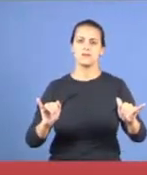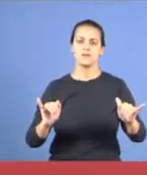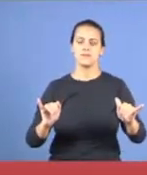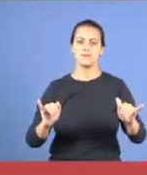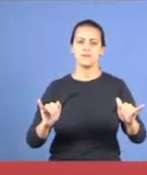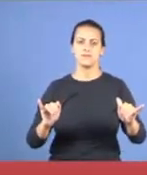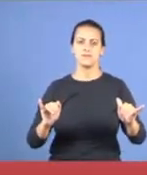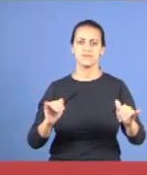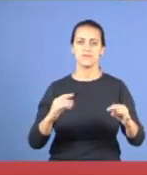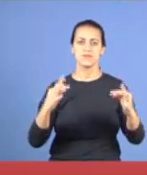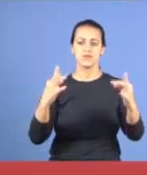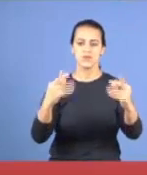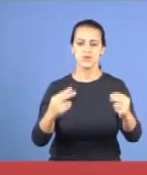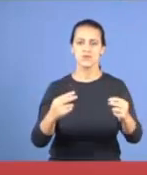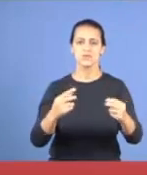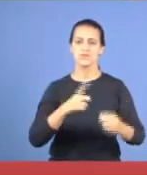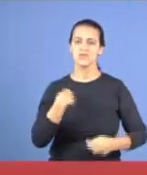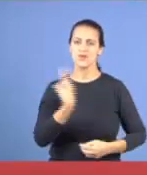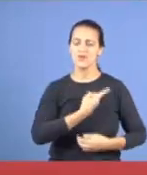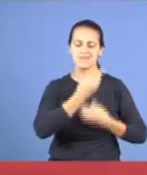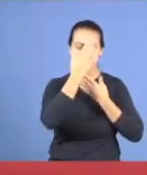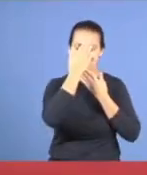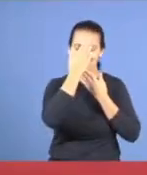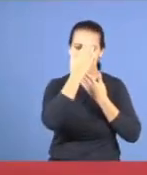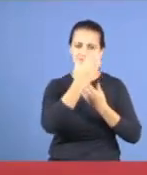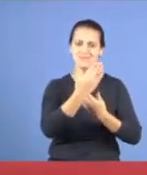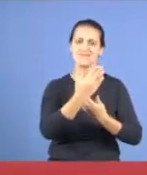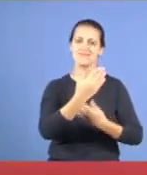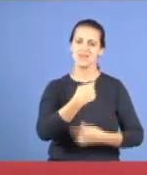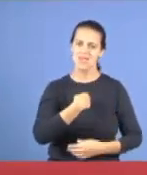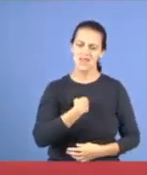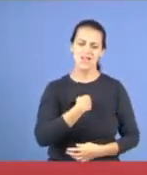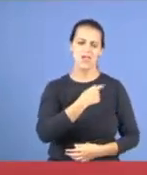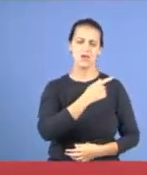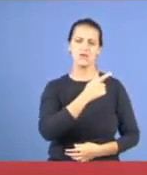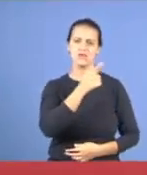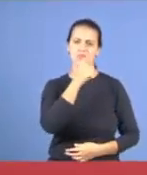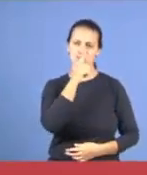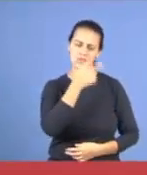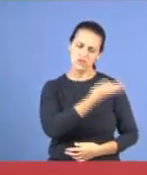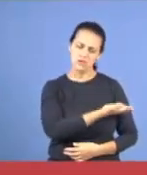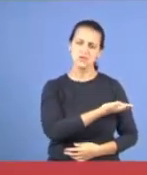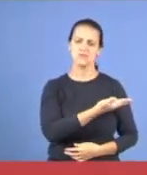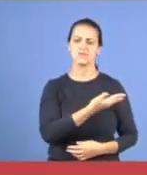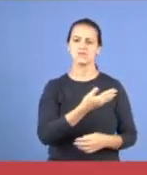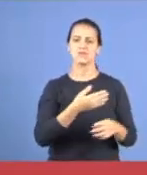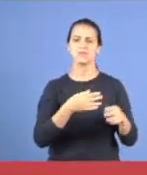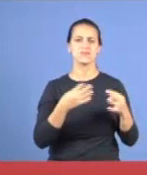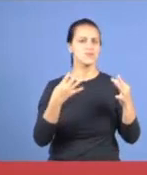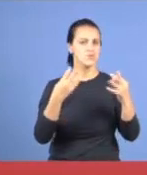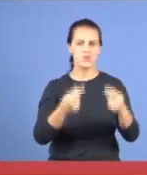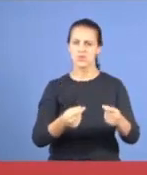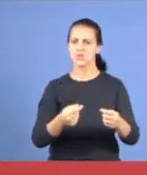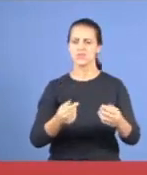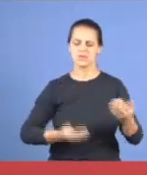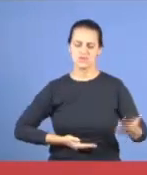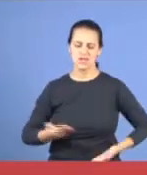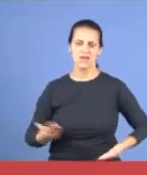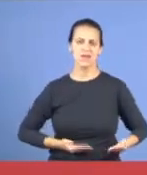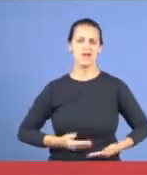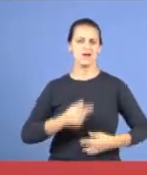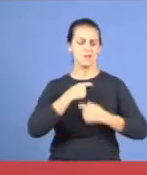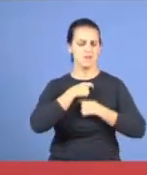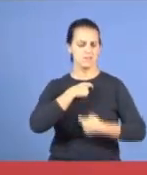da gratidão, está em nosso coração, meu, de Gilson, do conselho presbiteral, da obra de um modo geral, dos obreiros, dos